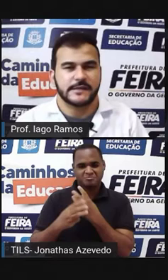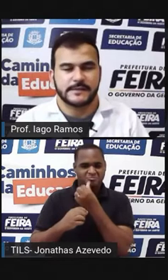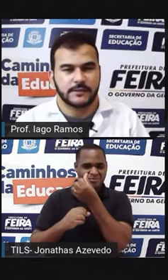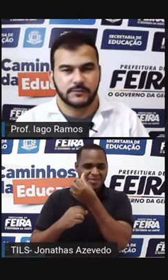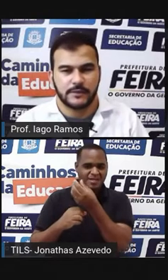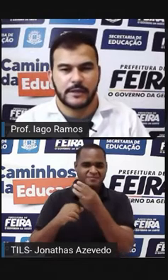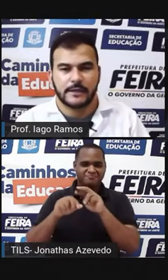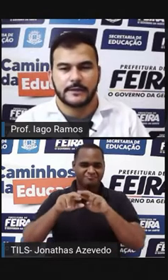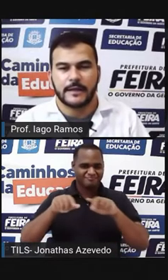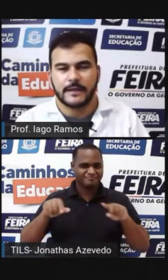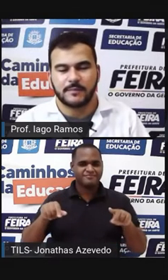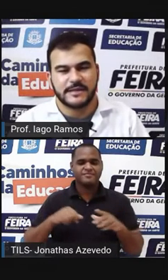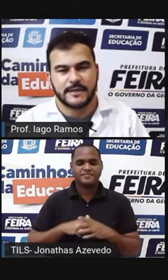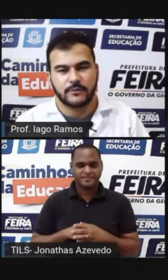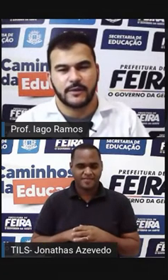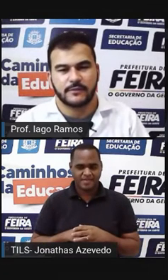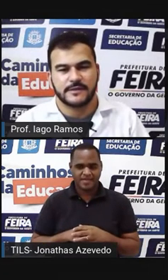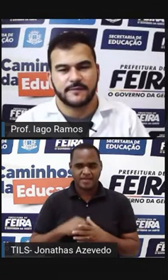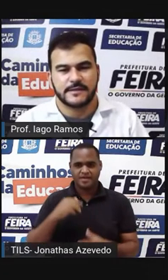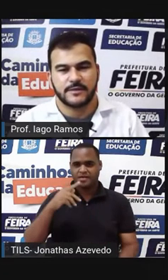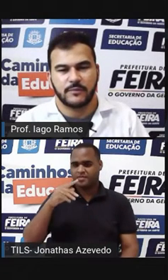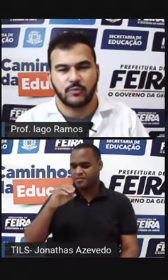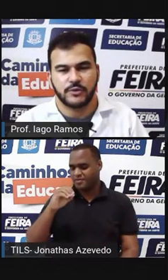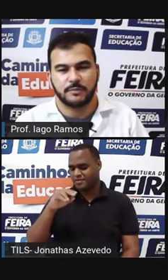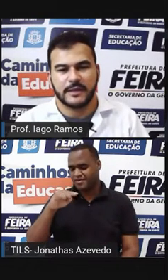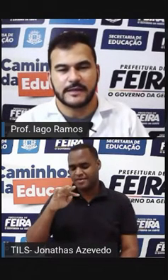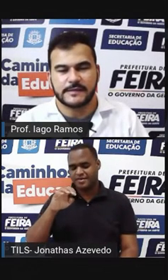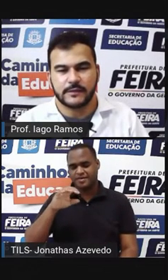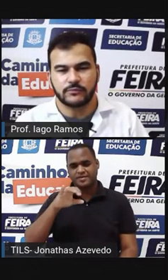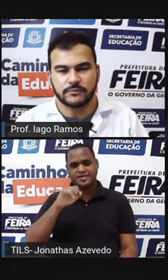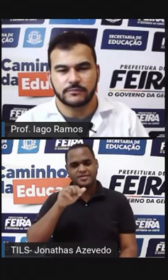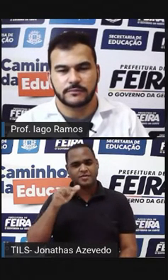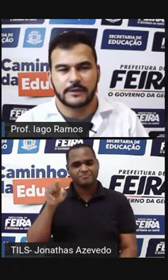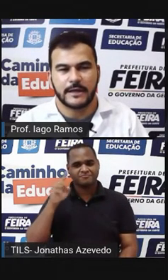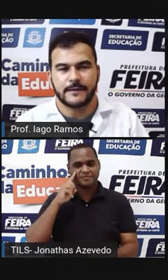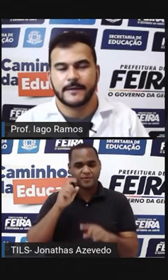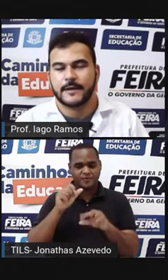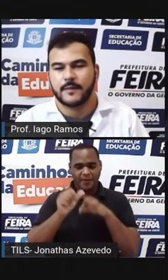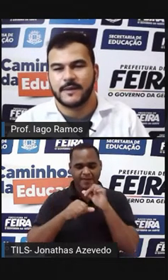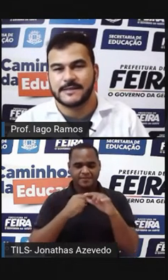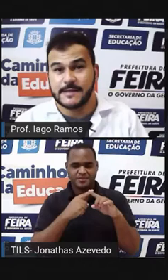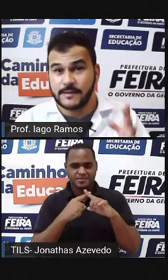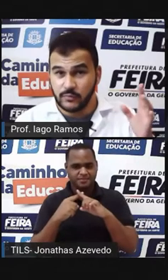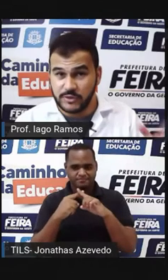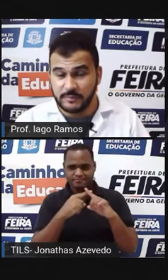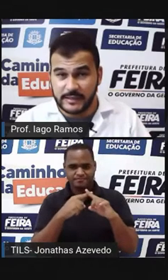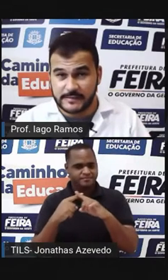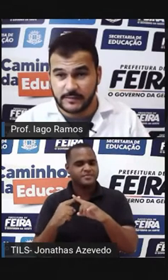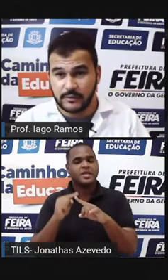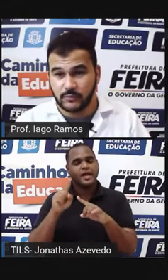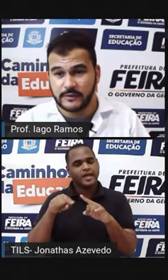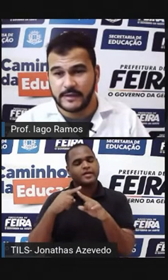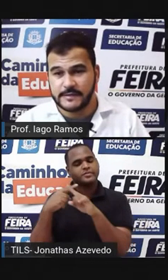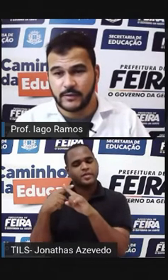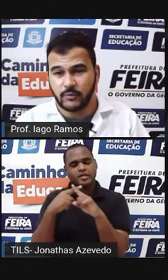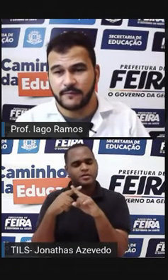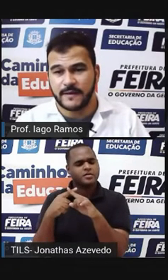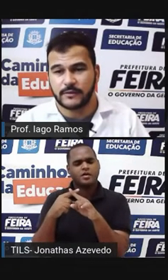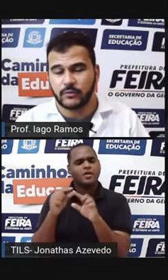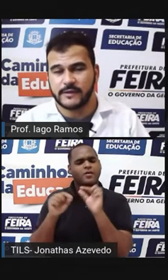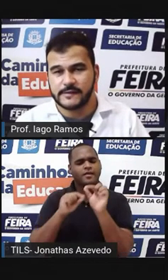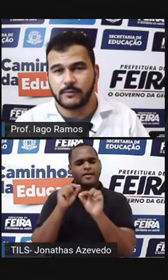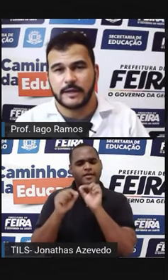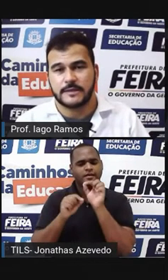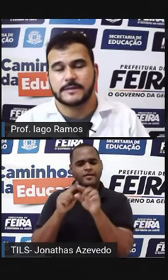potenciação? Nada mais é do que você fazer uma multiplicação Tá? Mas essa multiplicação acontece com